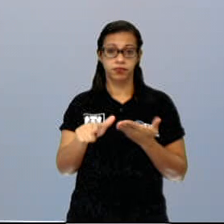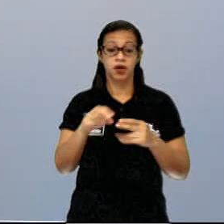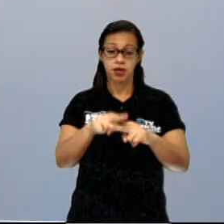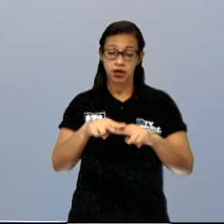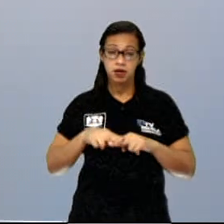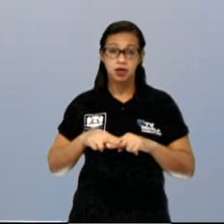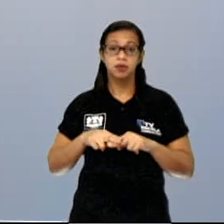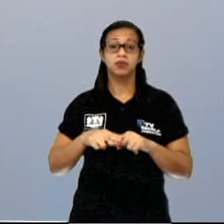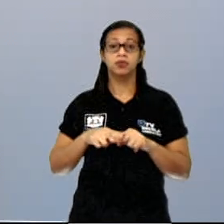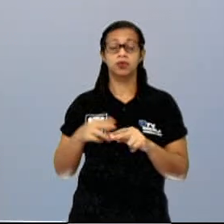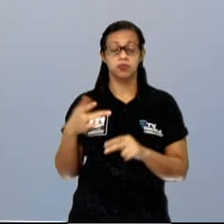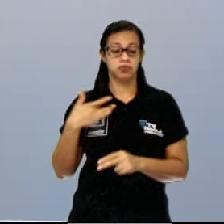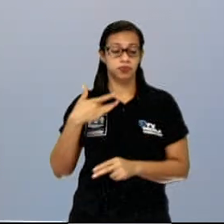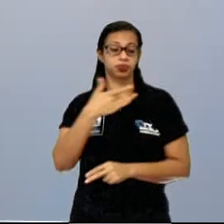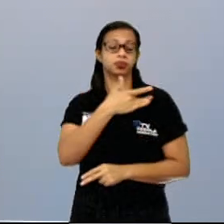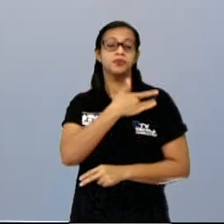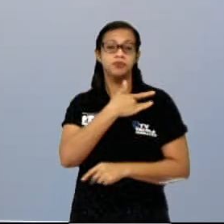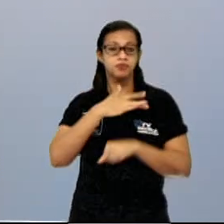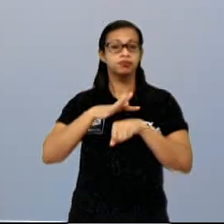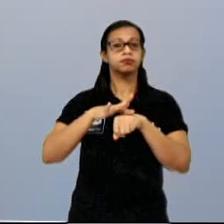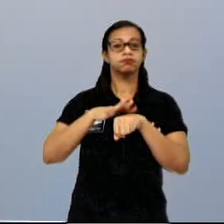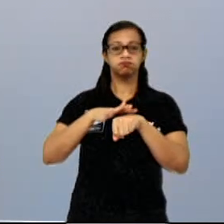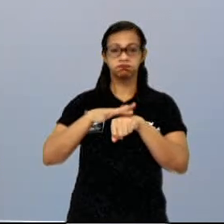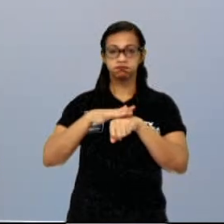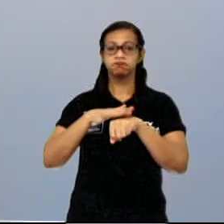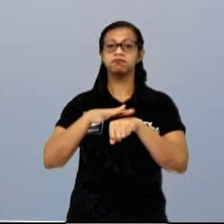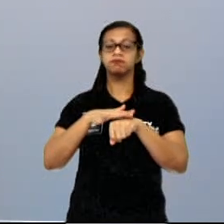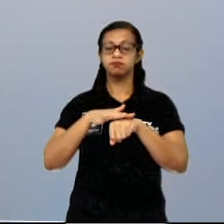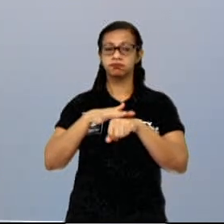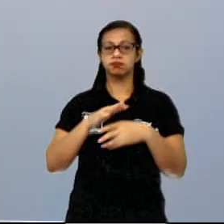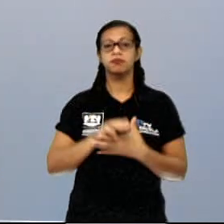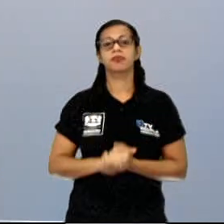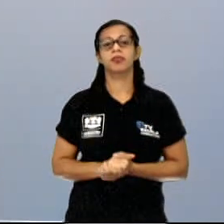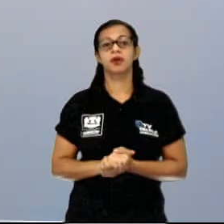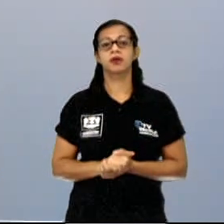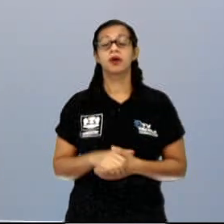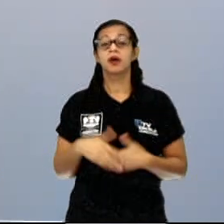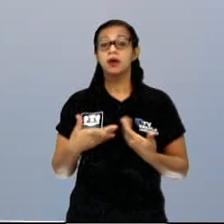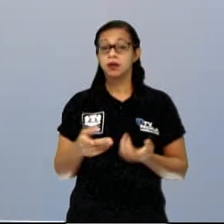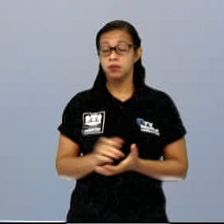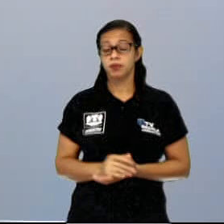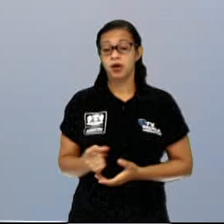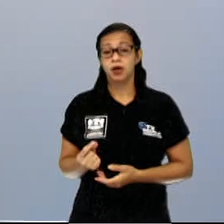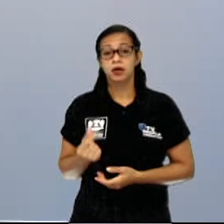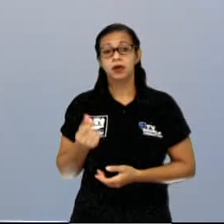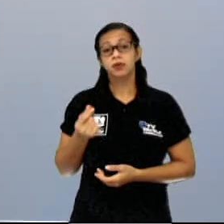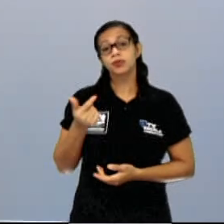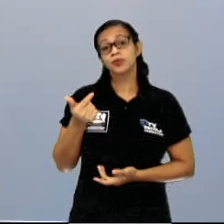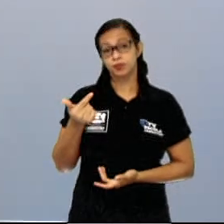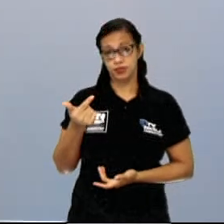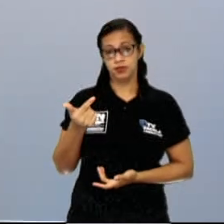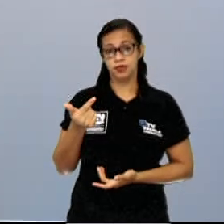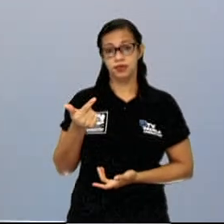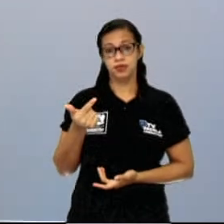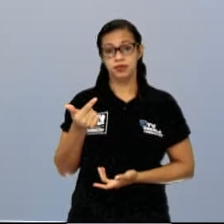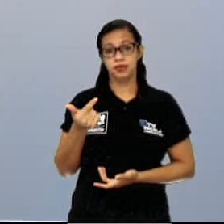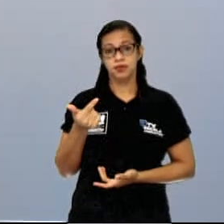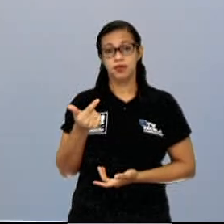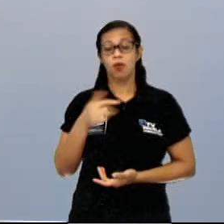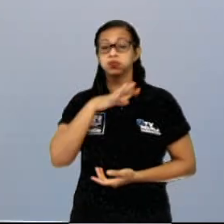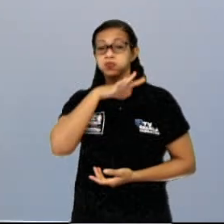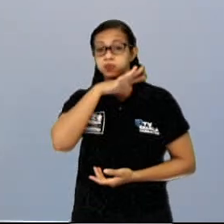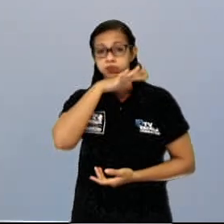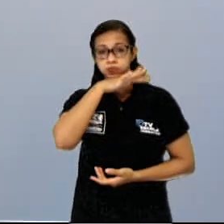Naquele período, até 1930, a economia brasileira estava em expansão. E o principal